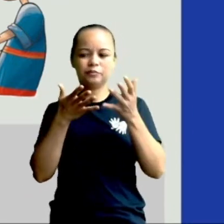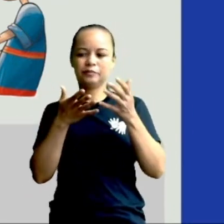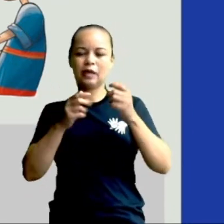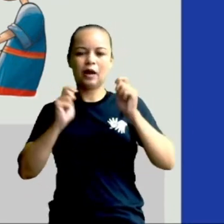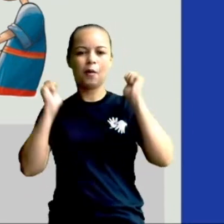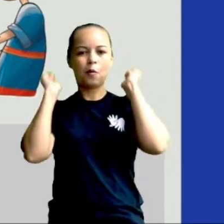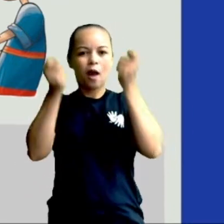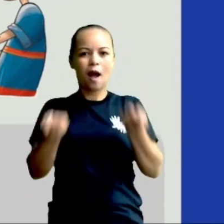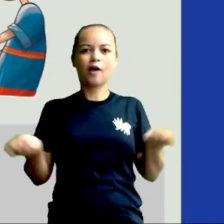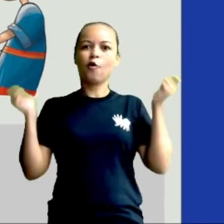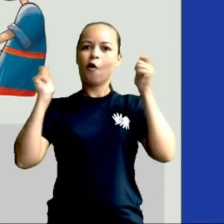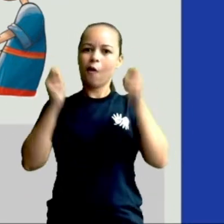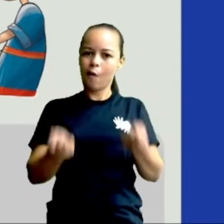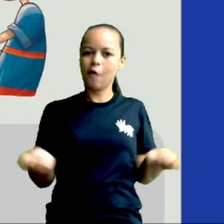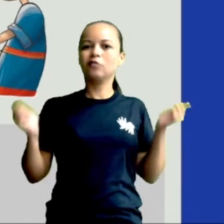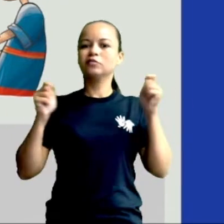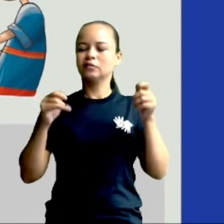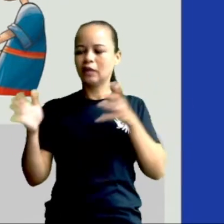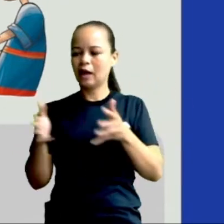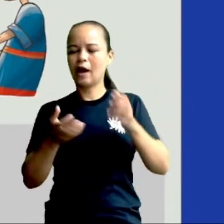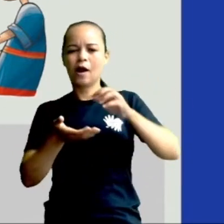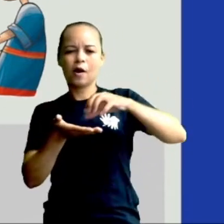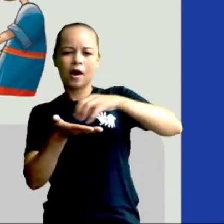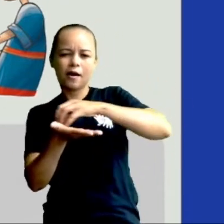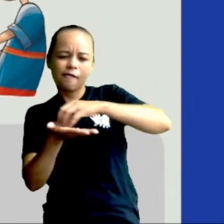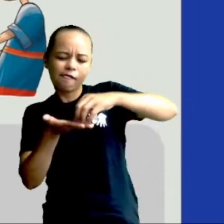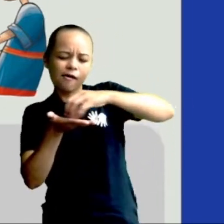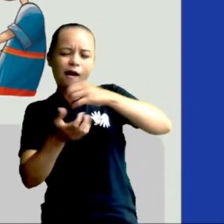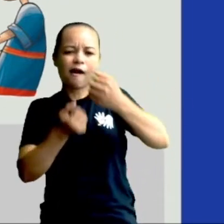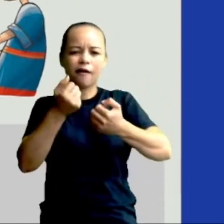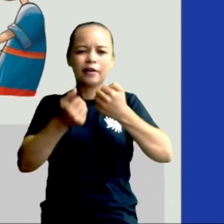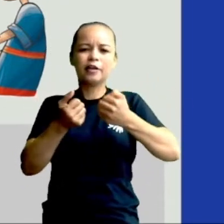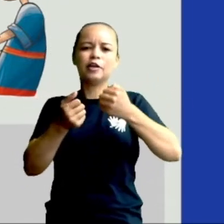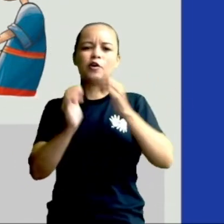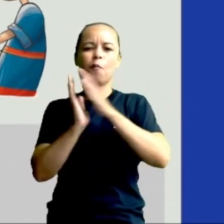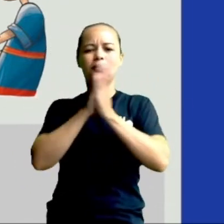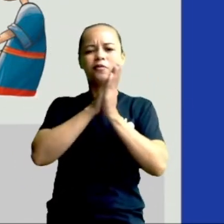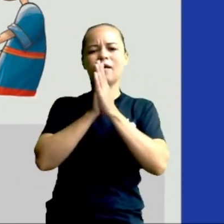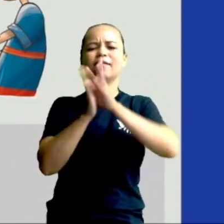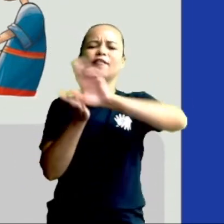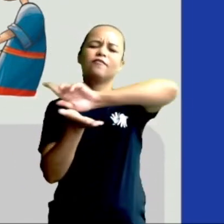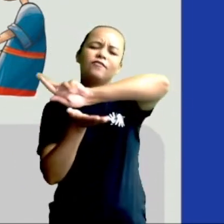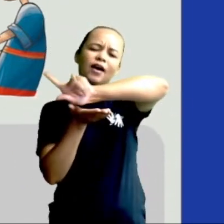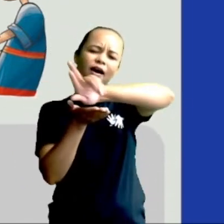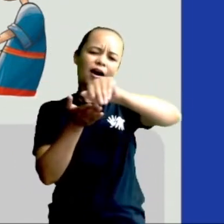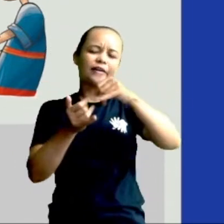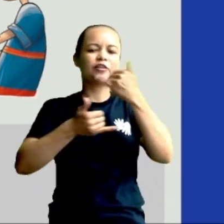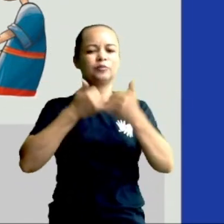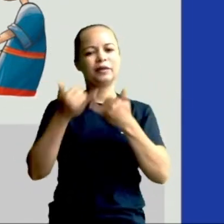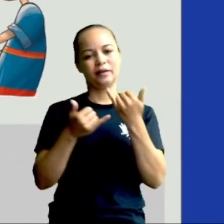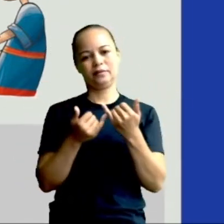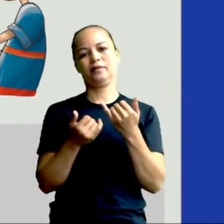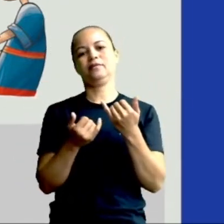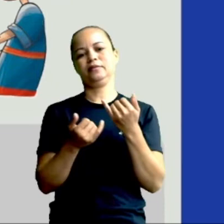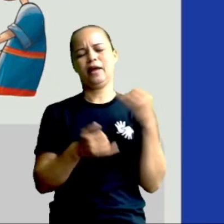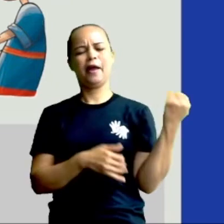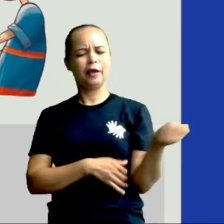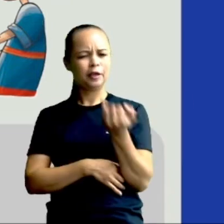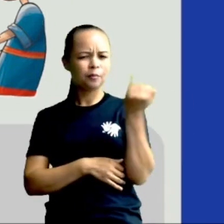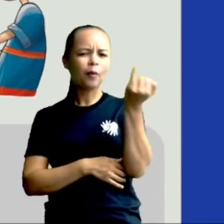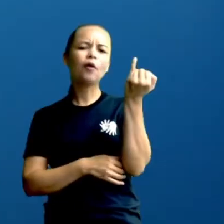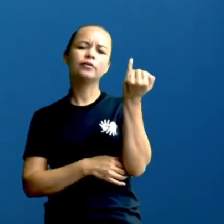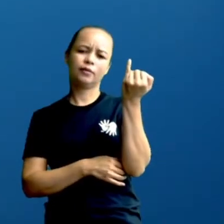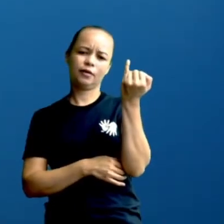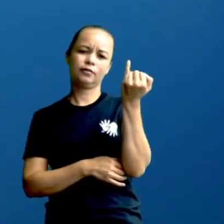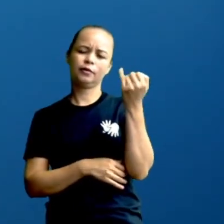montar quebra-cabeça, brincar de carrinho, de peão, de boneca, tudo isso é importante. Por quê? Olha para